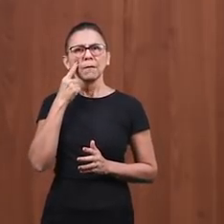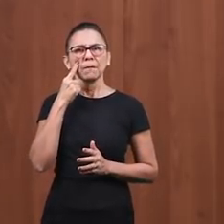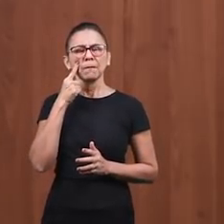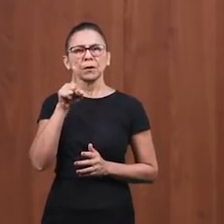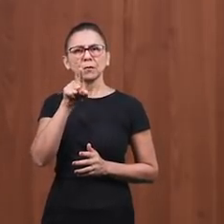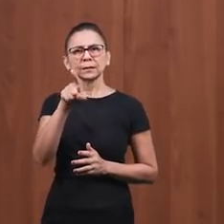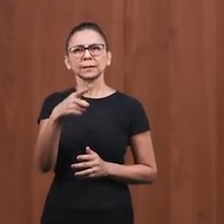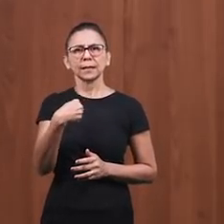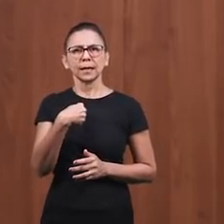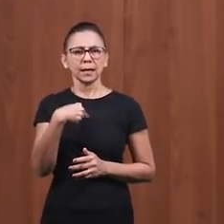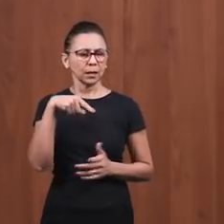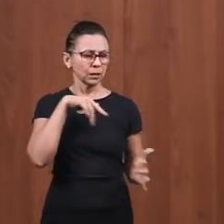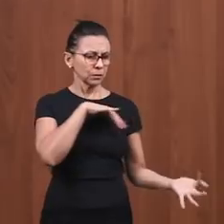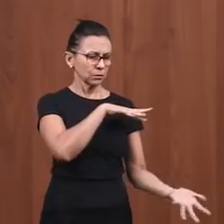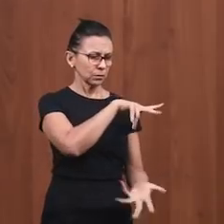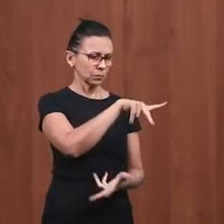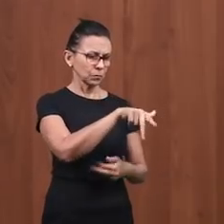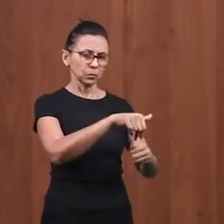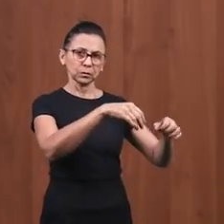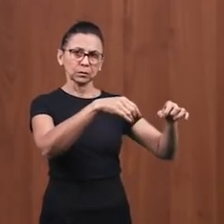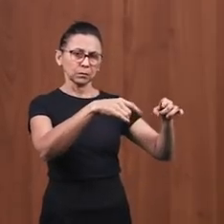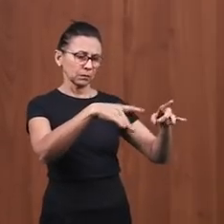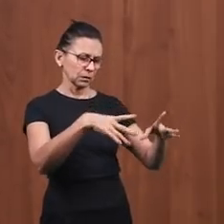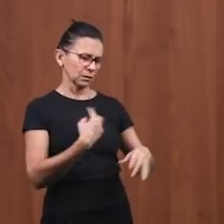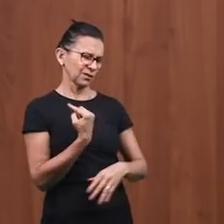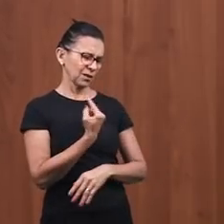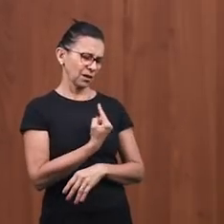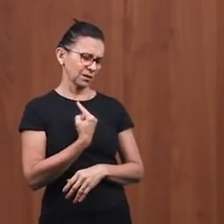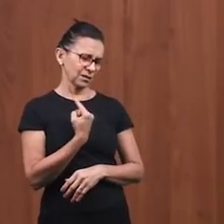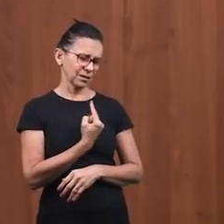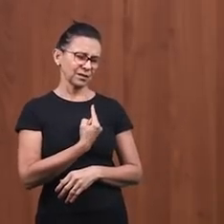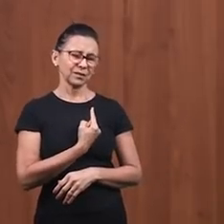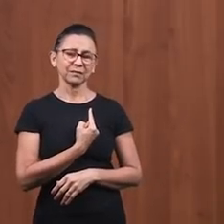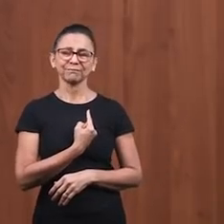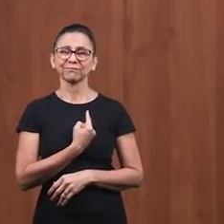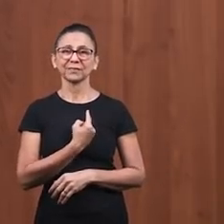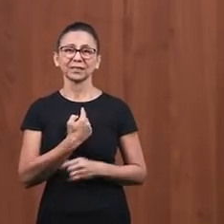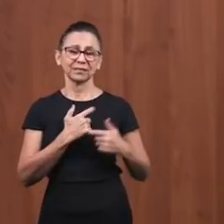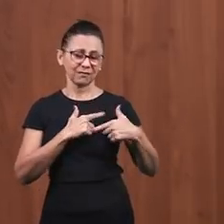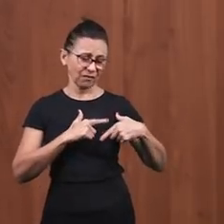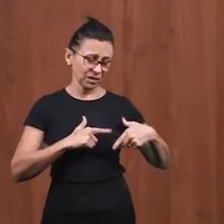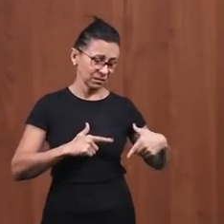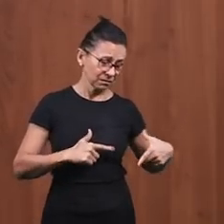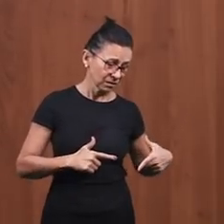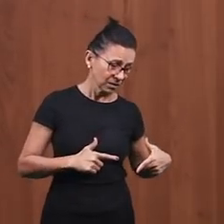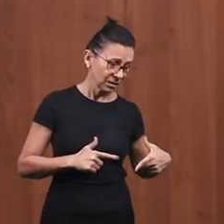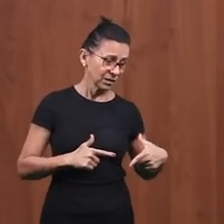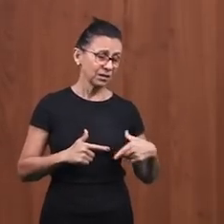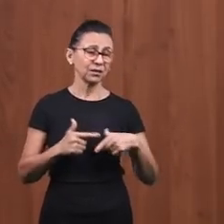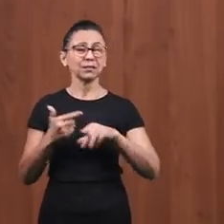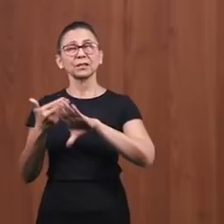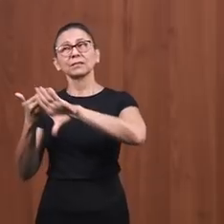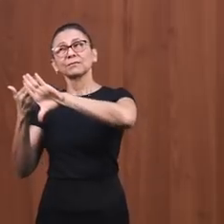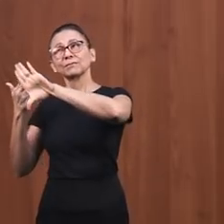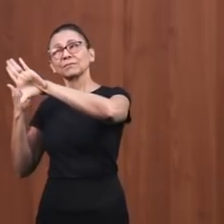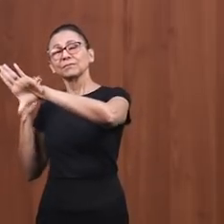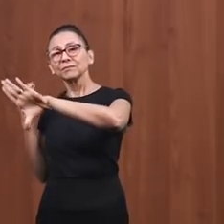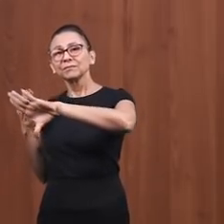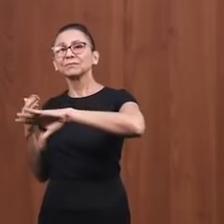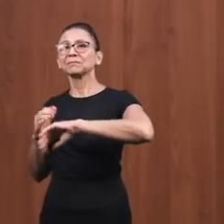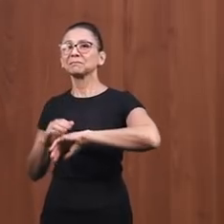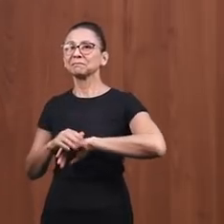Muitas vezes feridos, abandonados, nos sentindo sós, afastados do Senhor, o Senhor nos